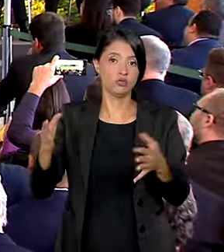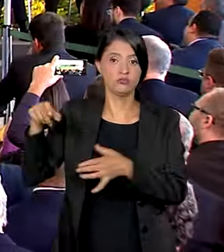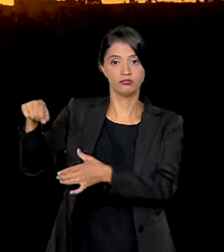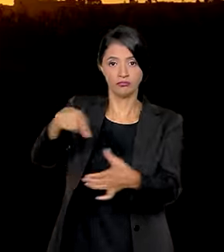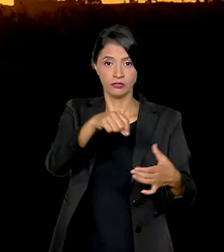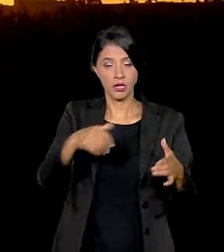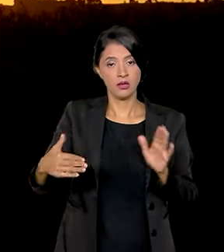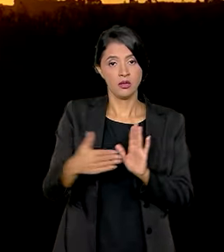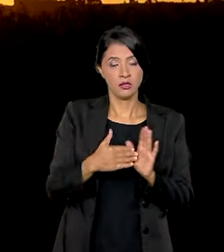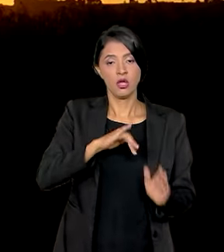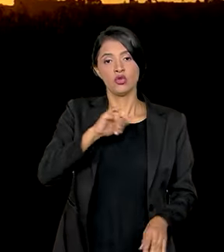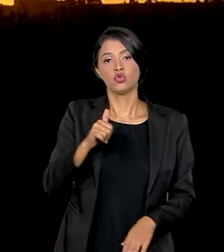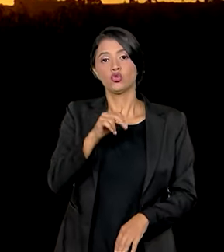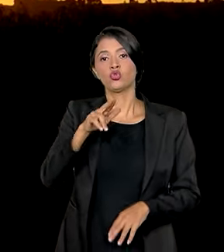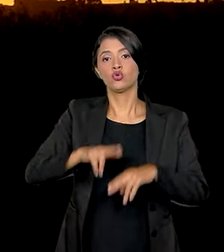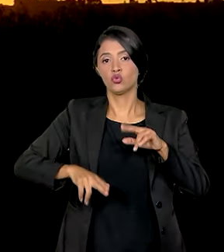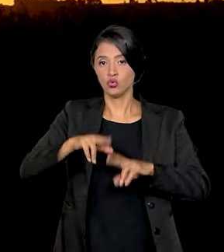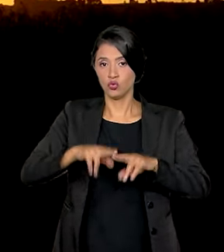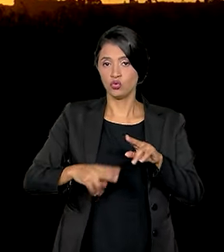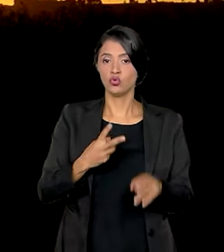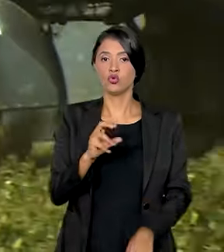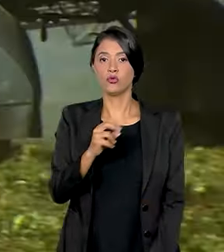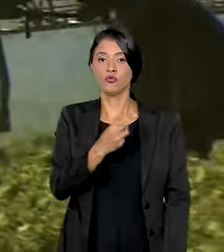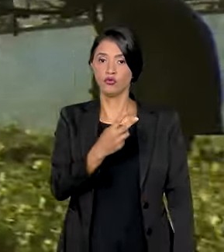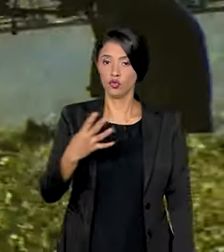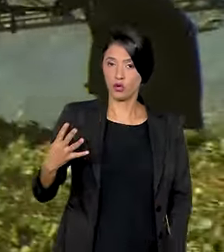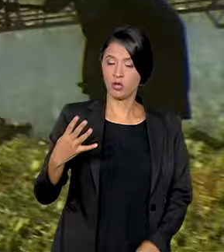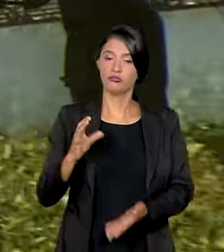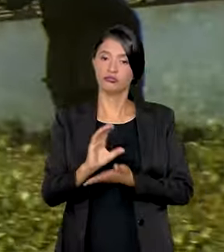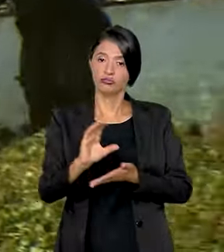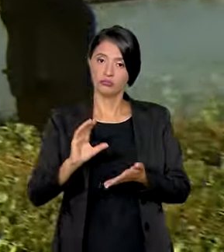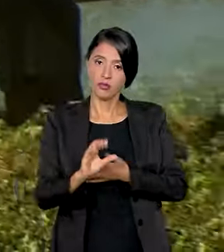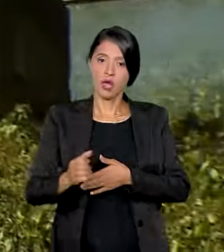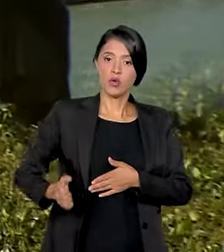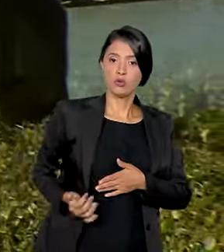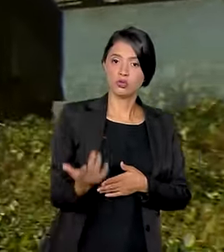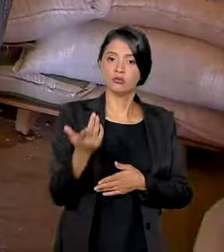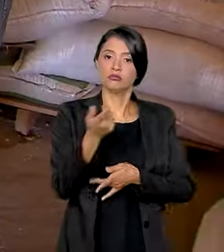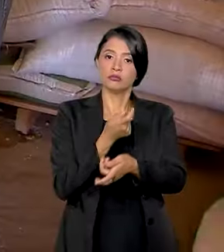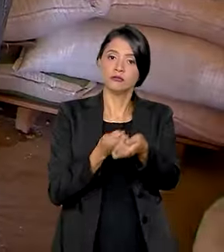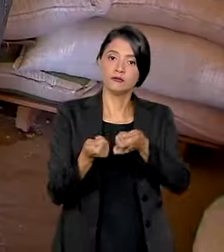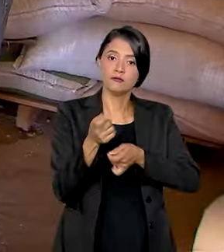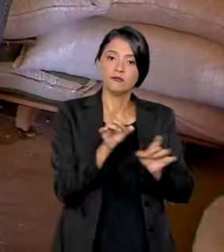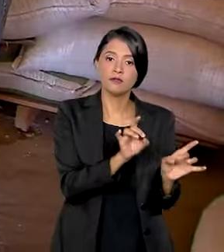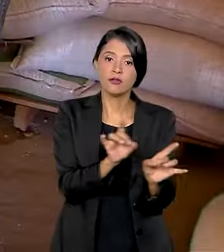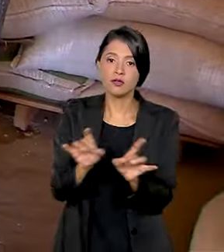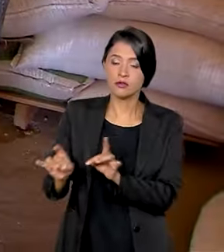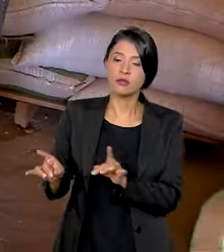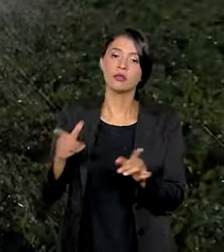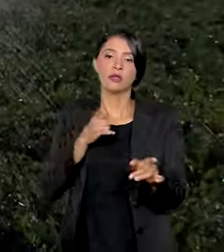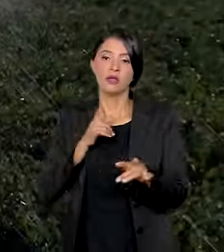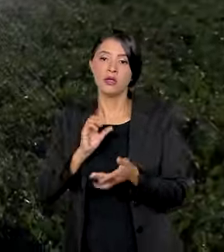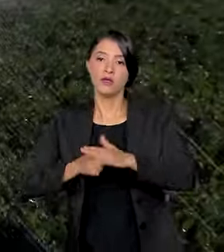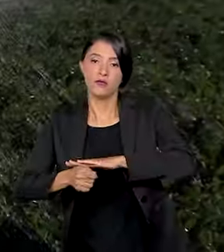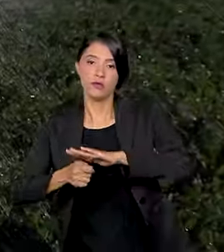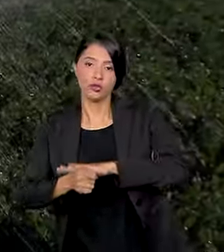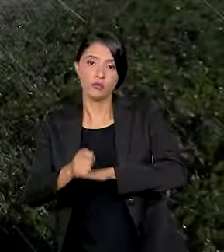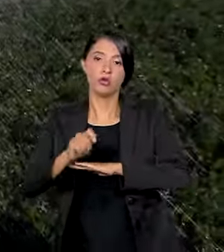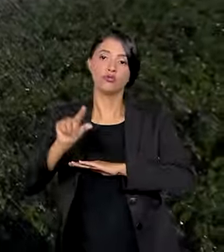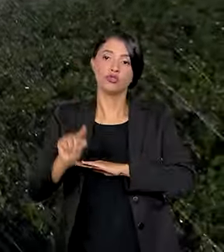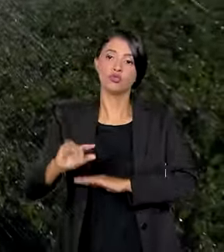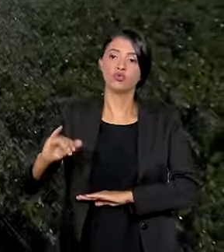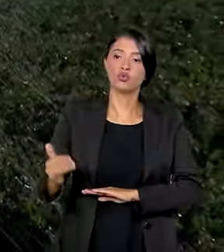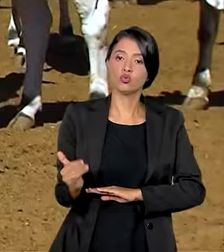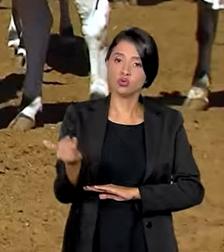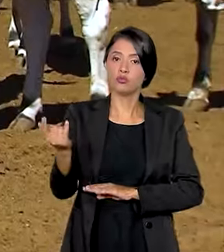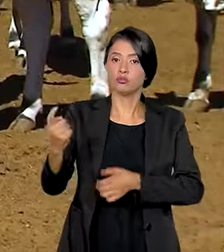produtores. Até junho de 2024, os recursos vão para custeio, comercialização, investimentos com